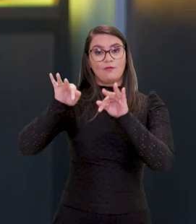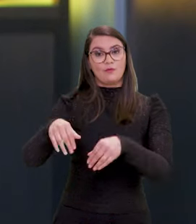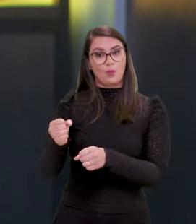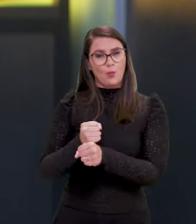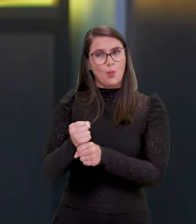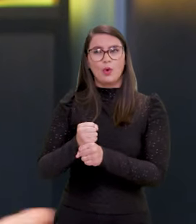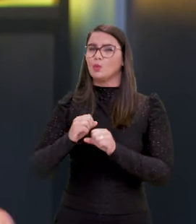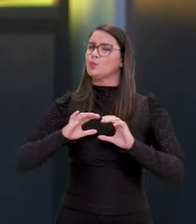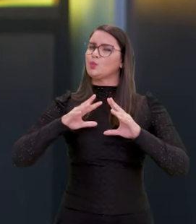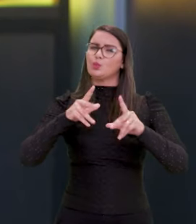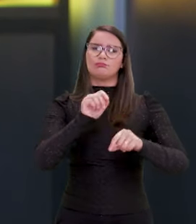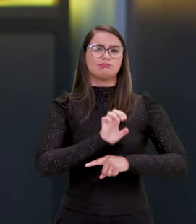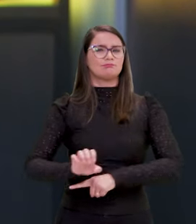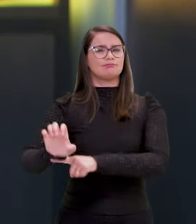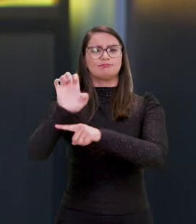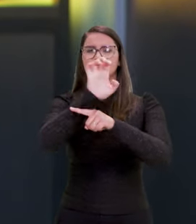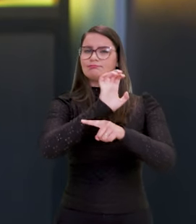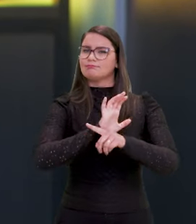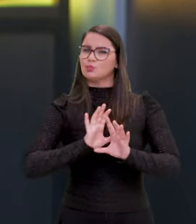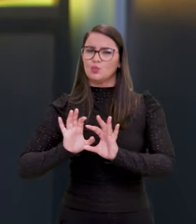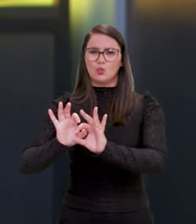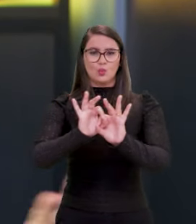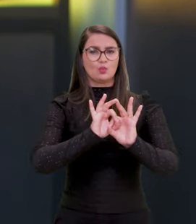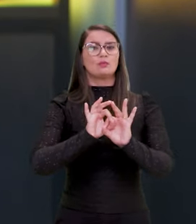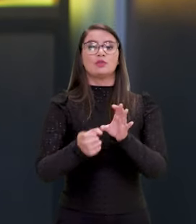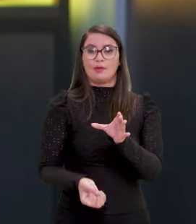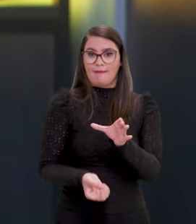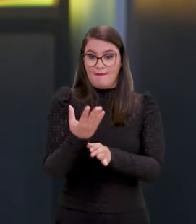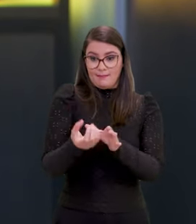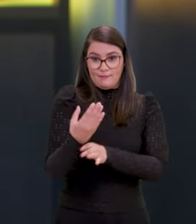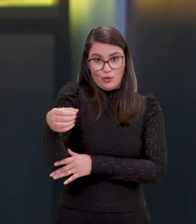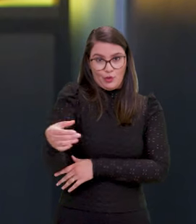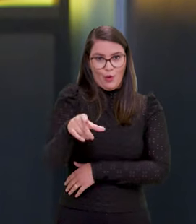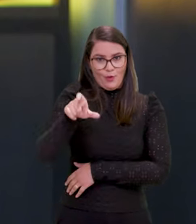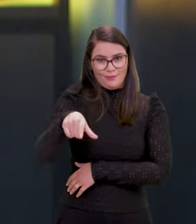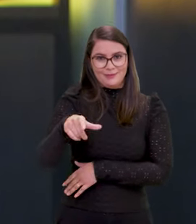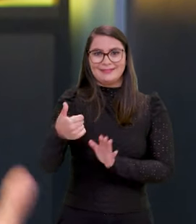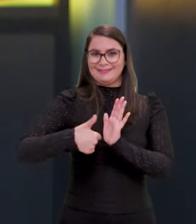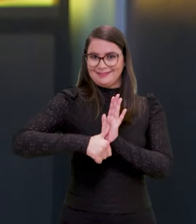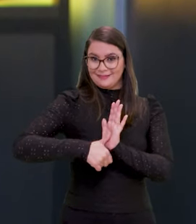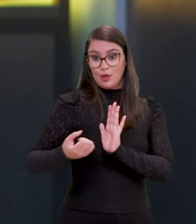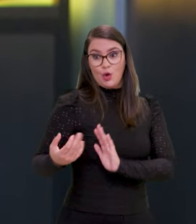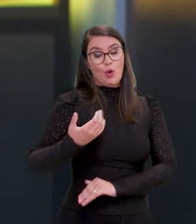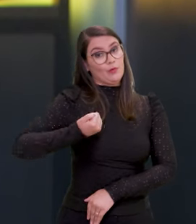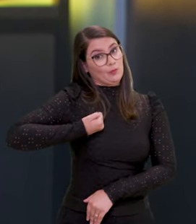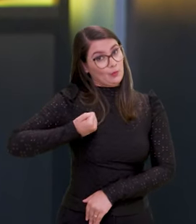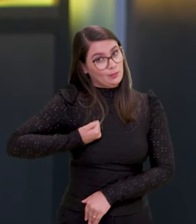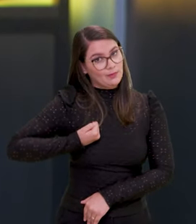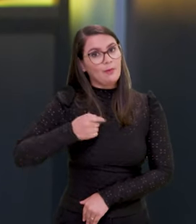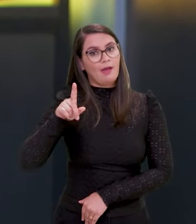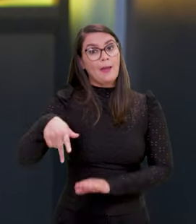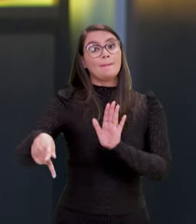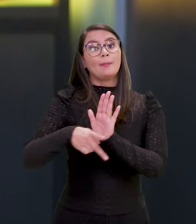do ano é de todos os estados estarem integrados, já emitindo essa nova carteira de identidade, com esse novo número, que é o